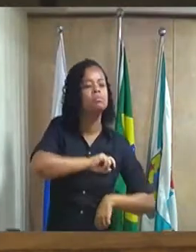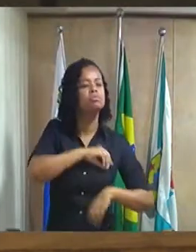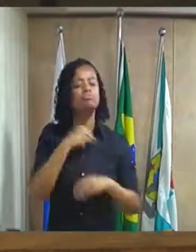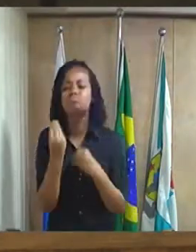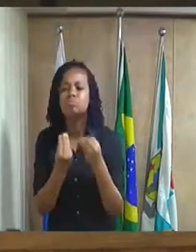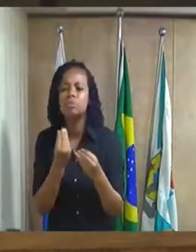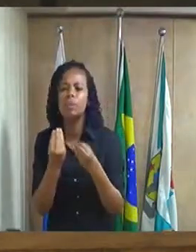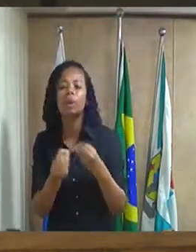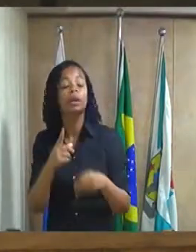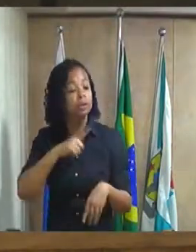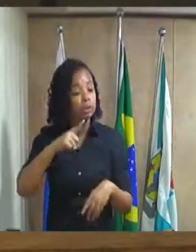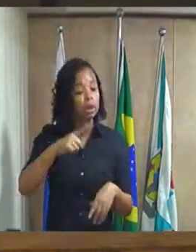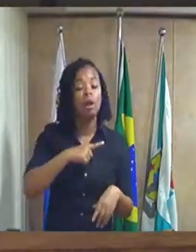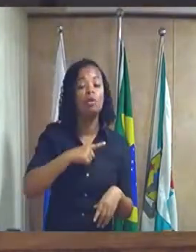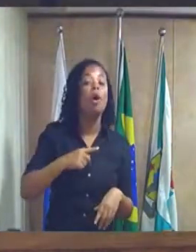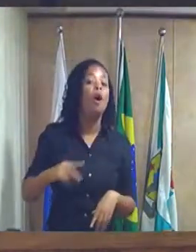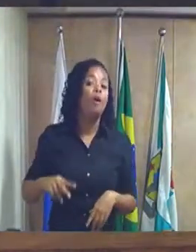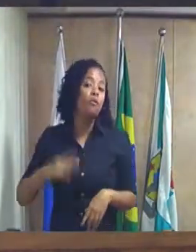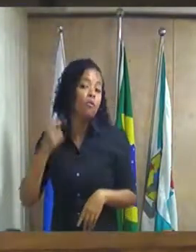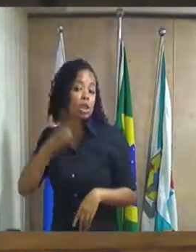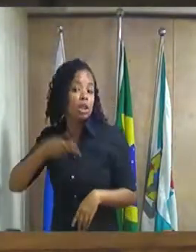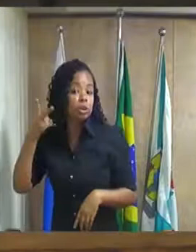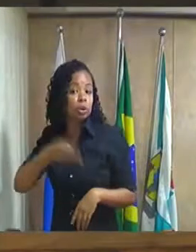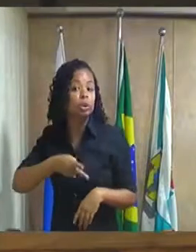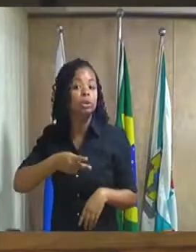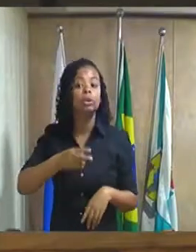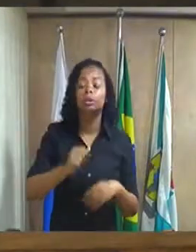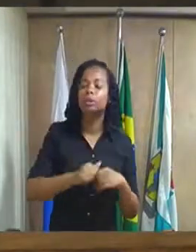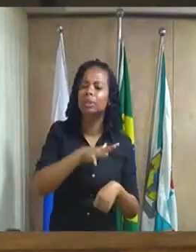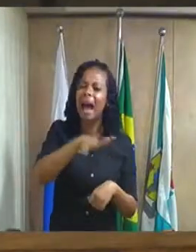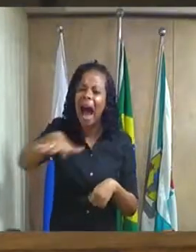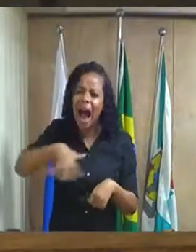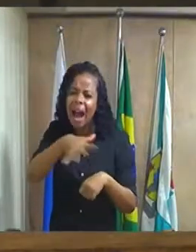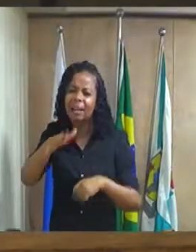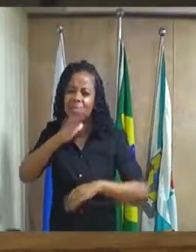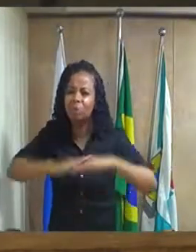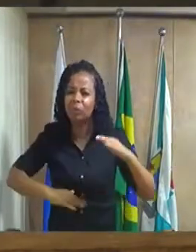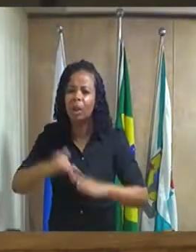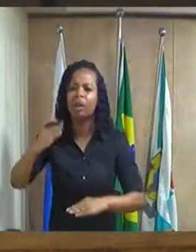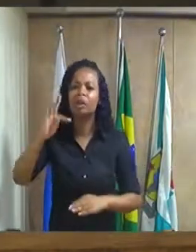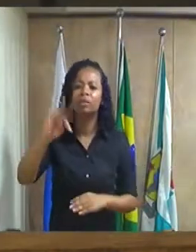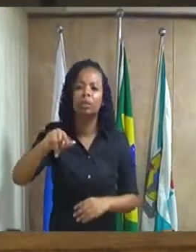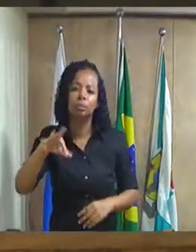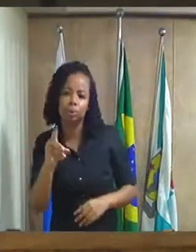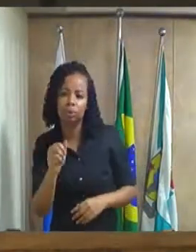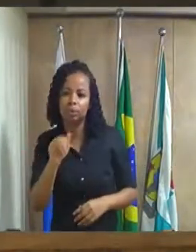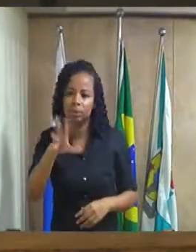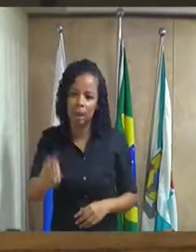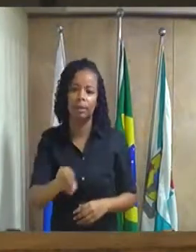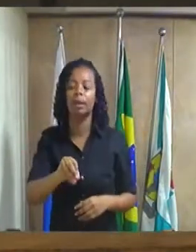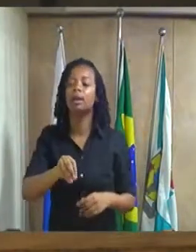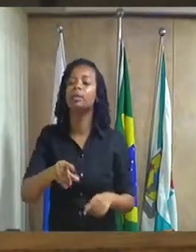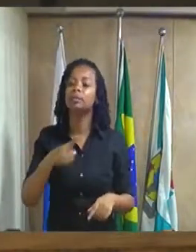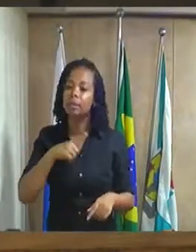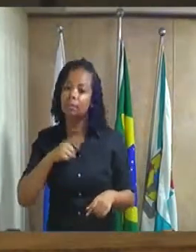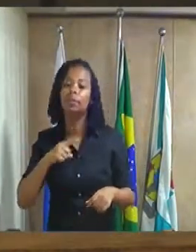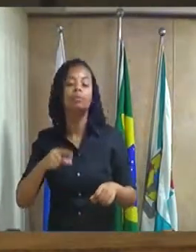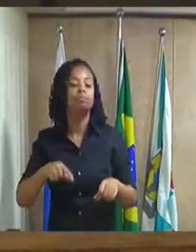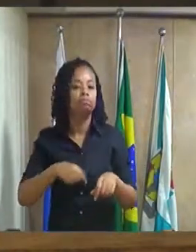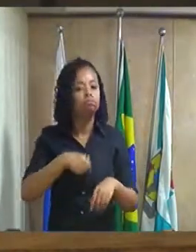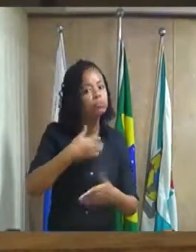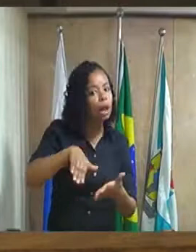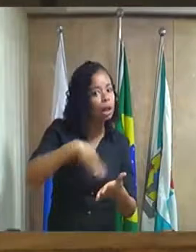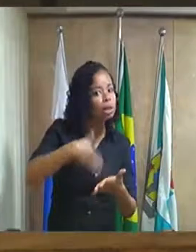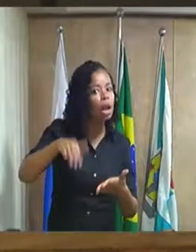da área tributária que é o vereador Arthur Monteiro que já ocupara o cargo de secretário de fazenda nessa cidade que